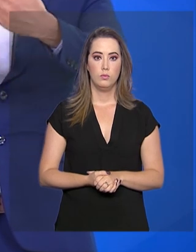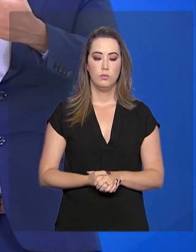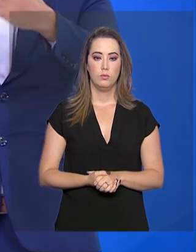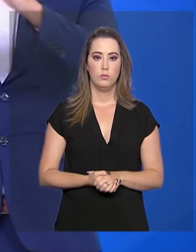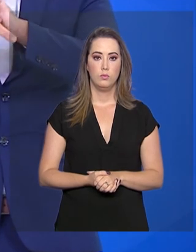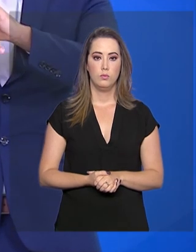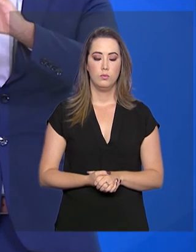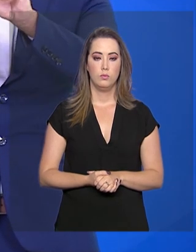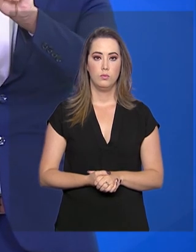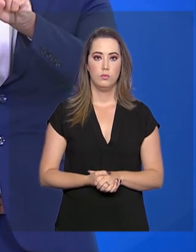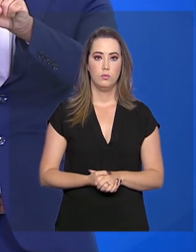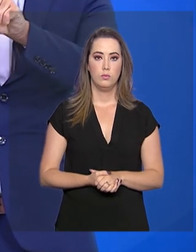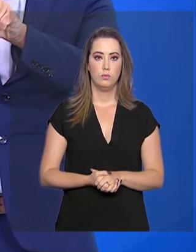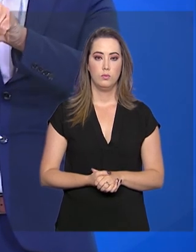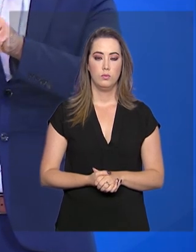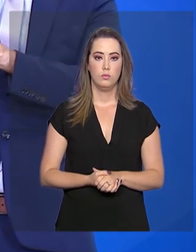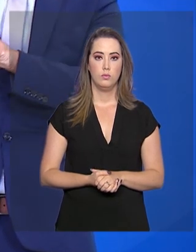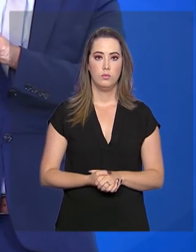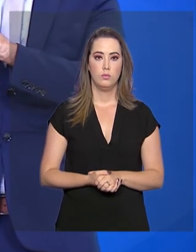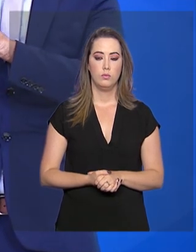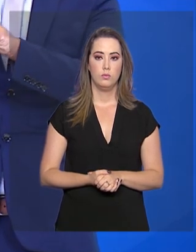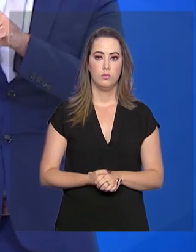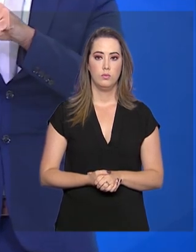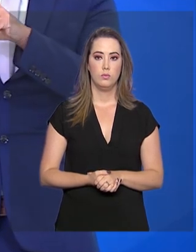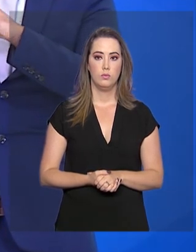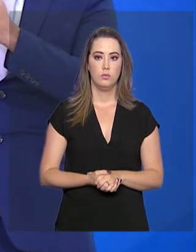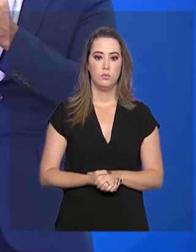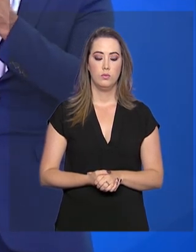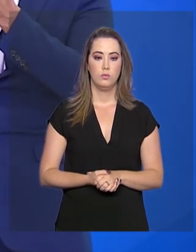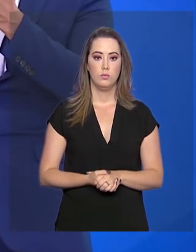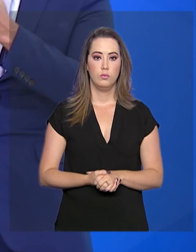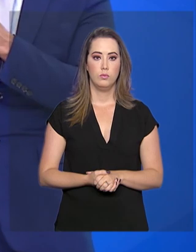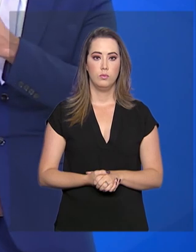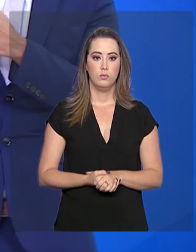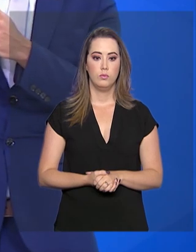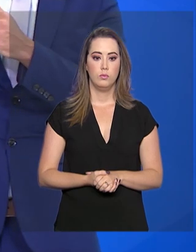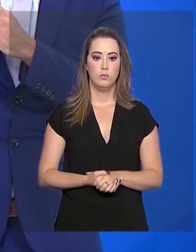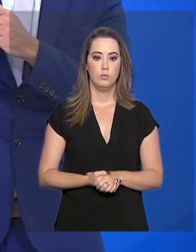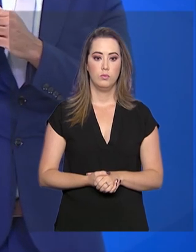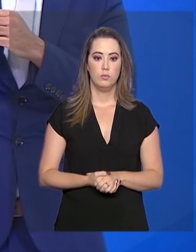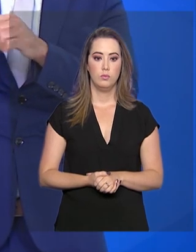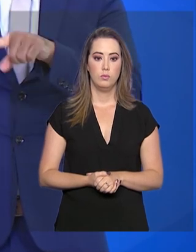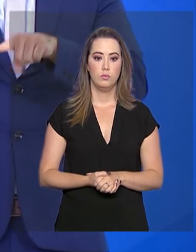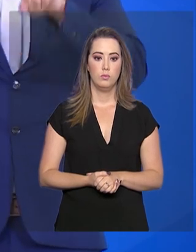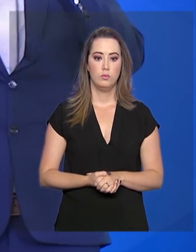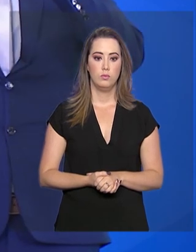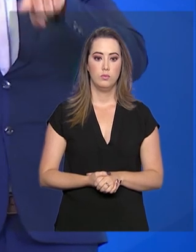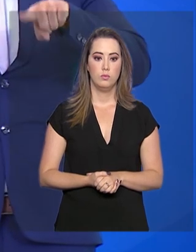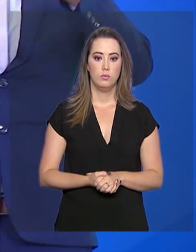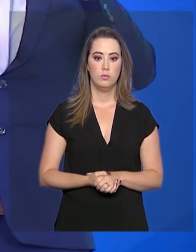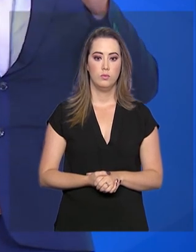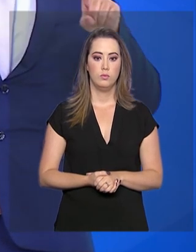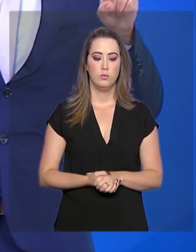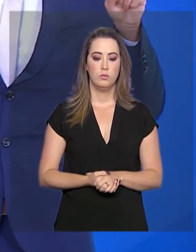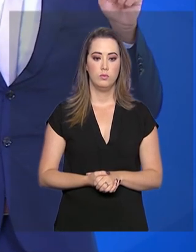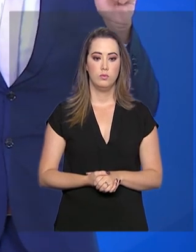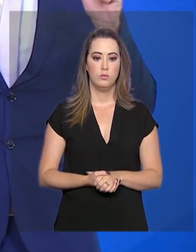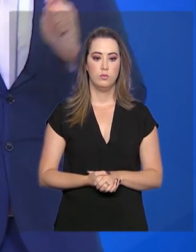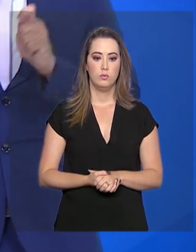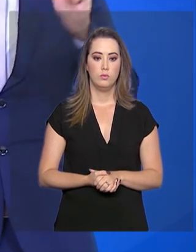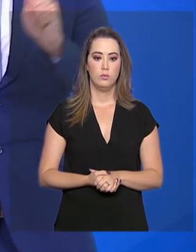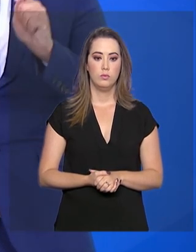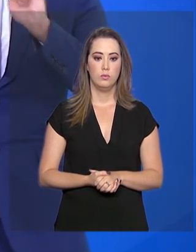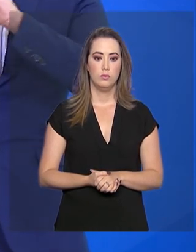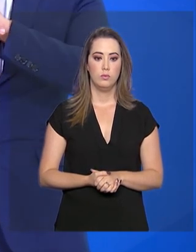Se tiver um problema lá fora, o câmbio sobe um pouco. Se acalmar lá fora, o câmbio desce um pouco. Mas isso é um vento e nós temos um motor próprio.